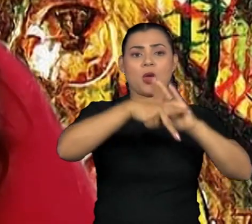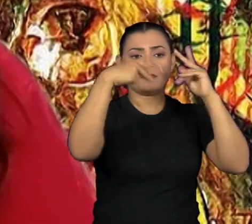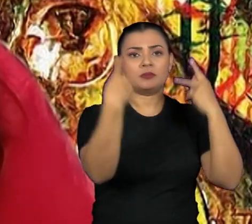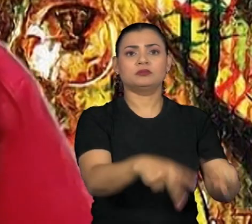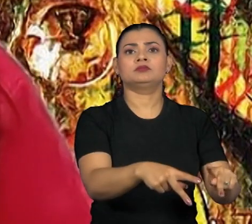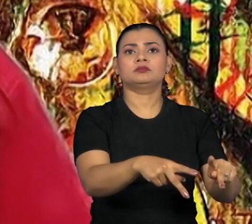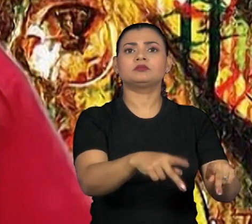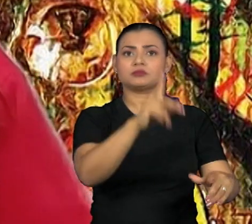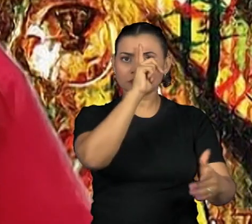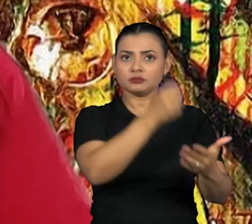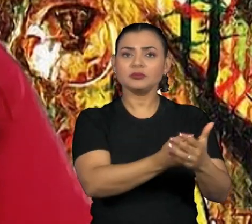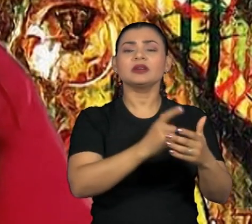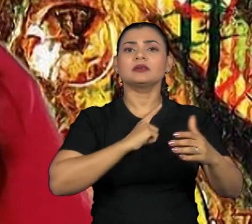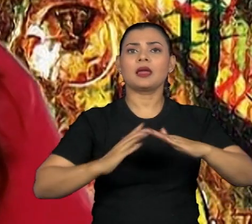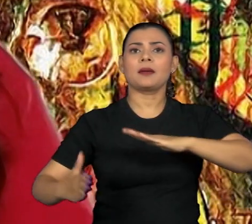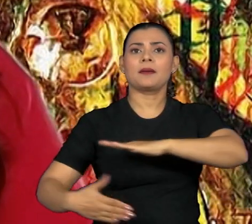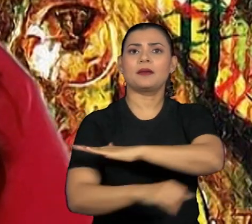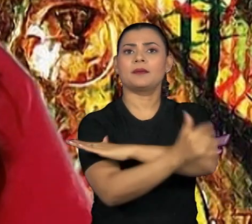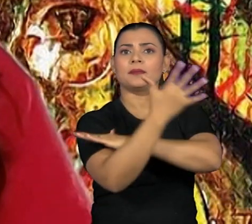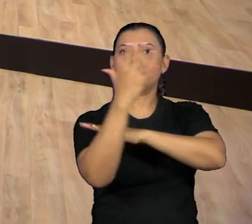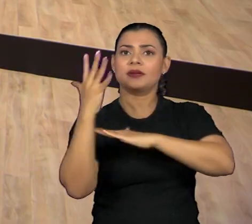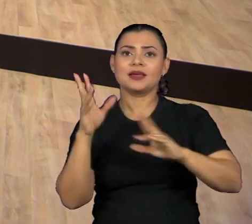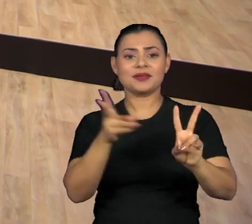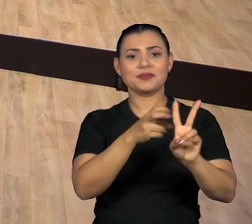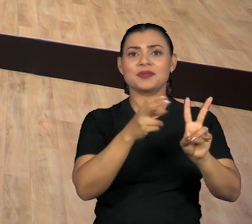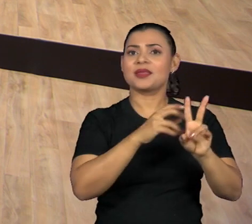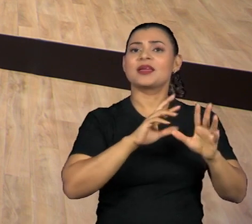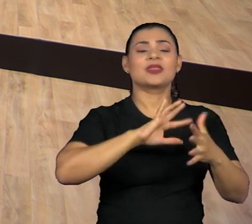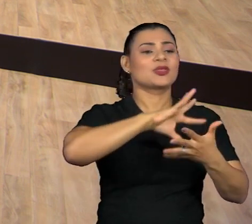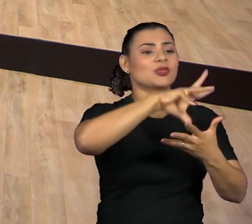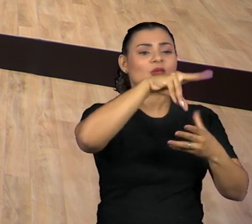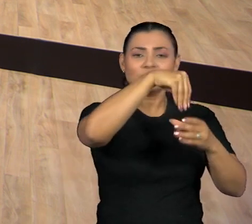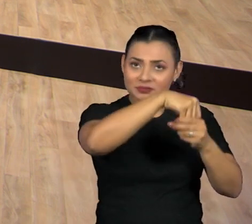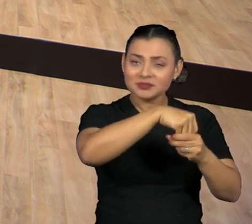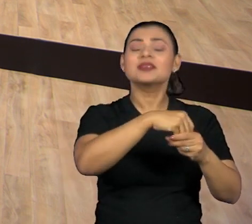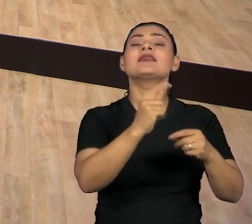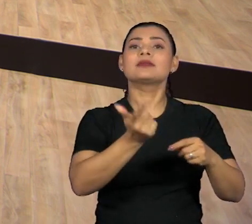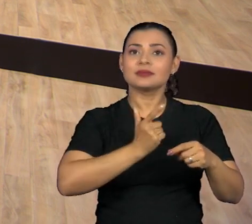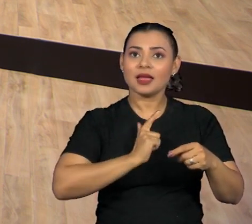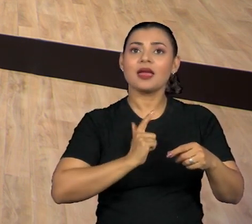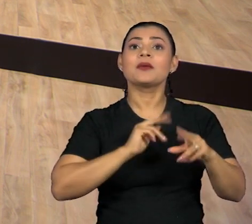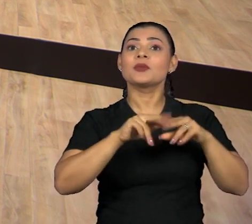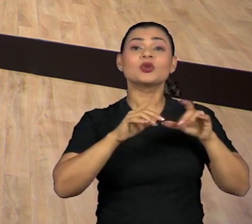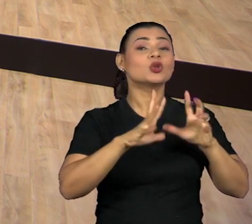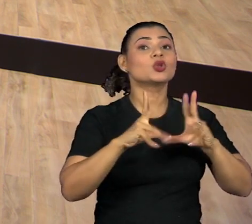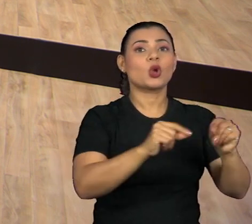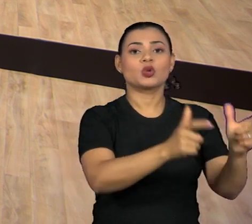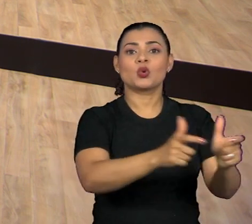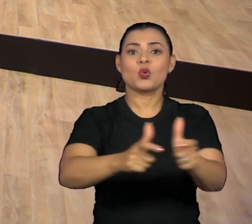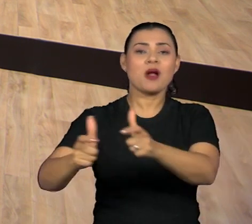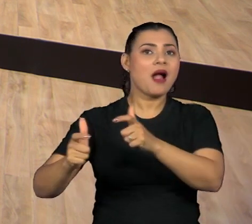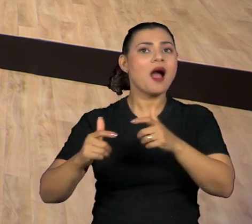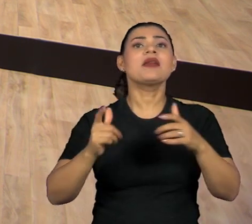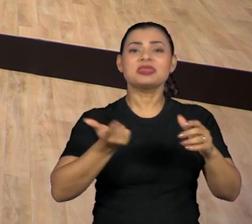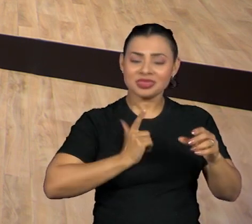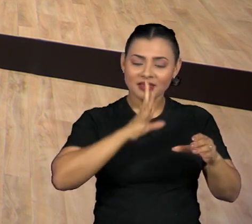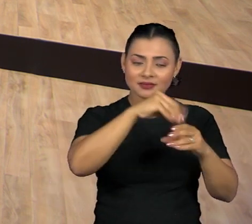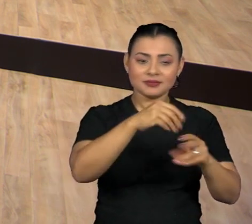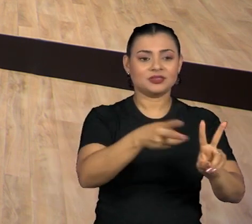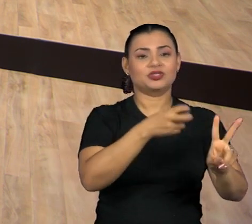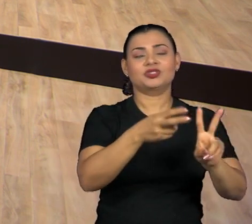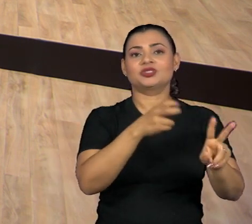em todos os biomas existem povos indígenas e todos os biomas hoje precisam de projetos totalmente